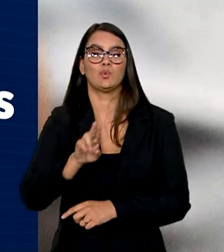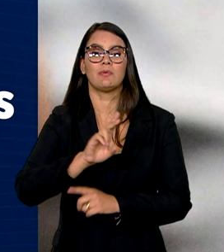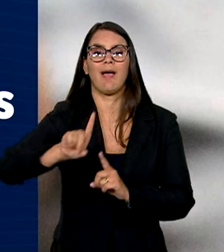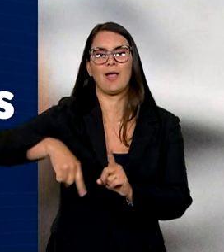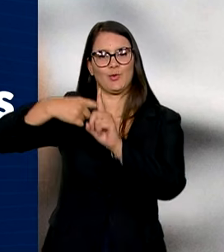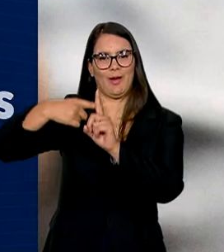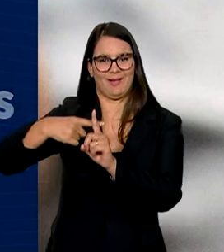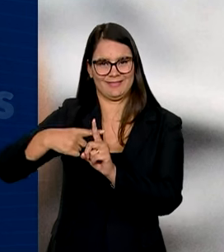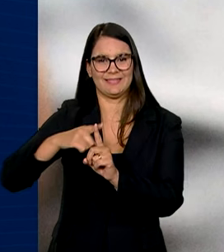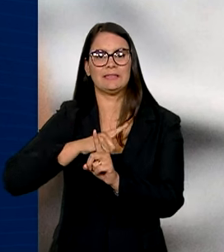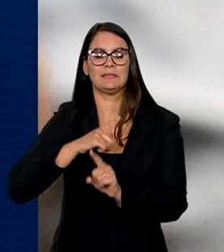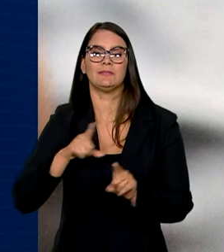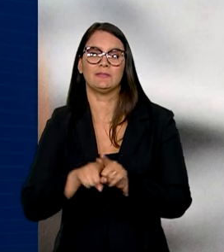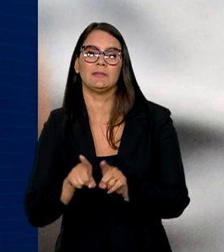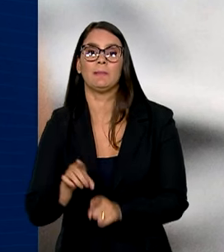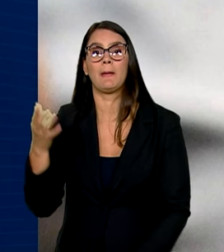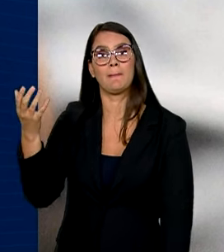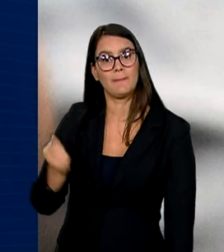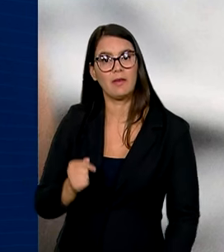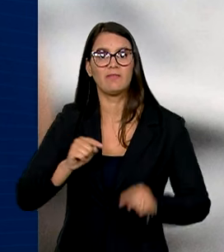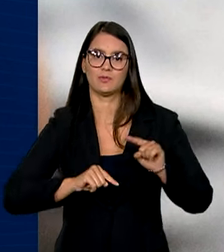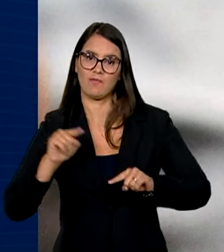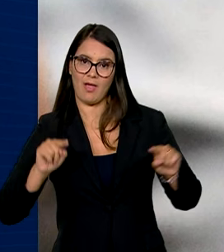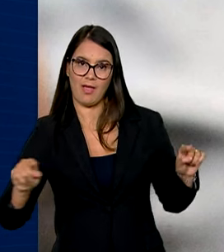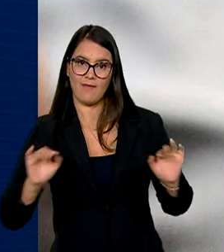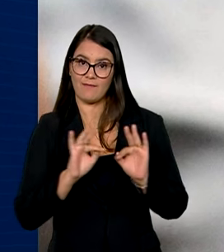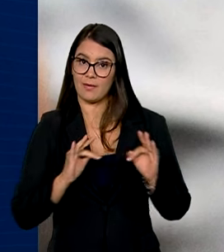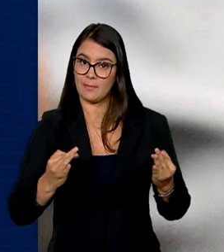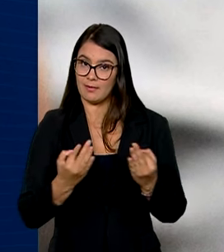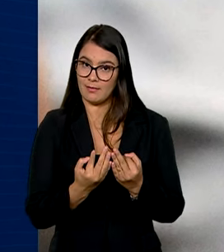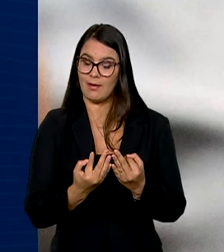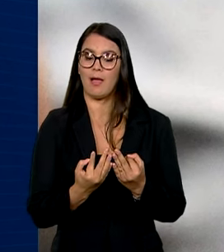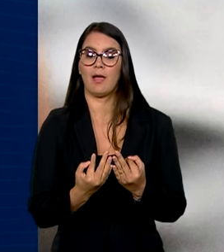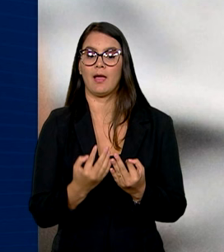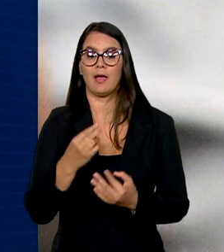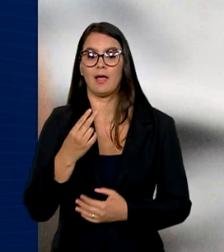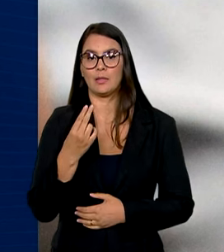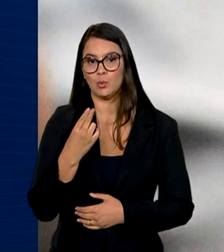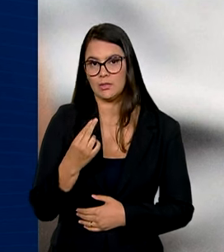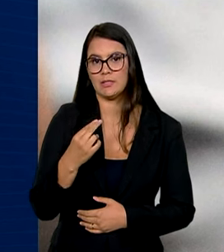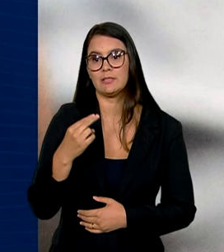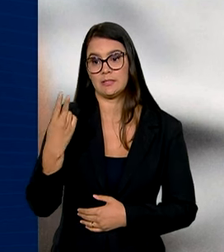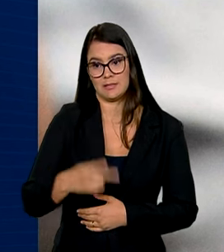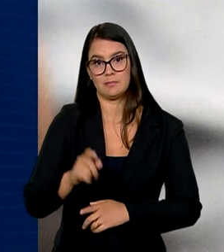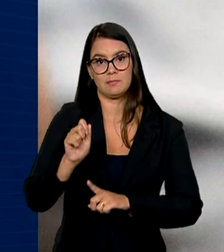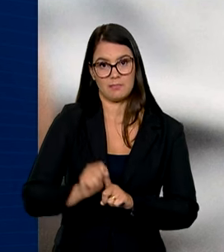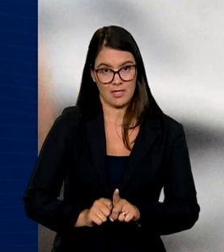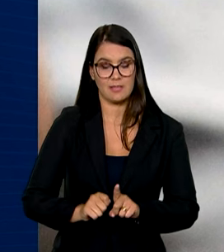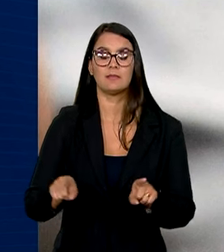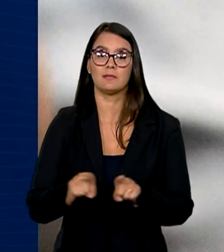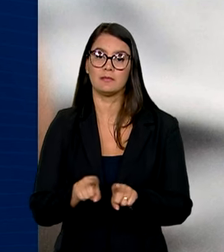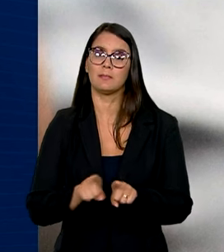adicionais, além do benefício variável familiar do TRIS, criado neste mês. Também